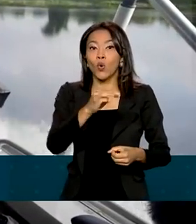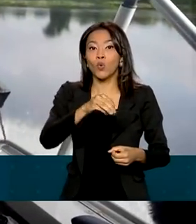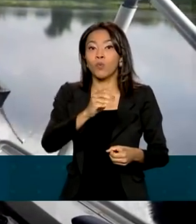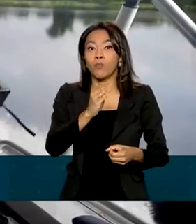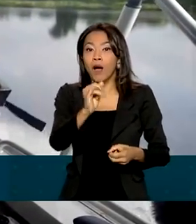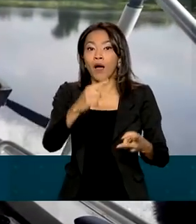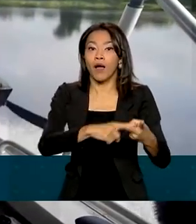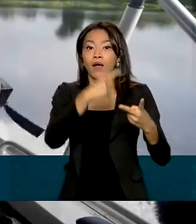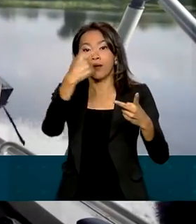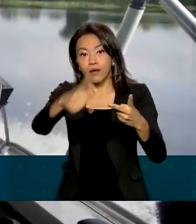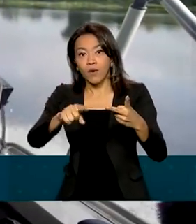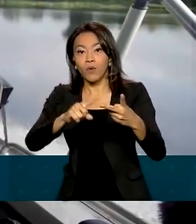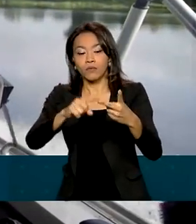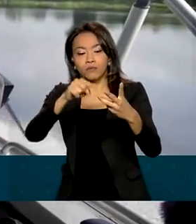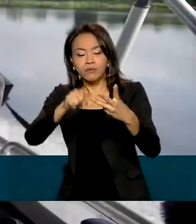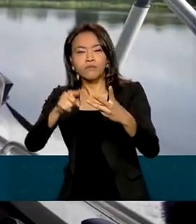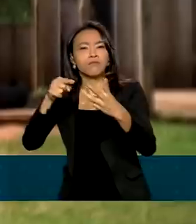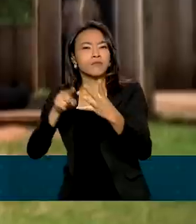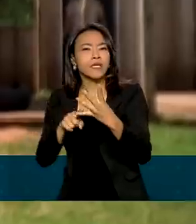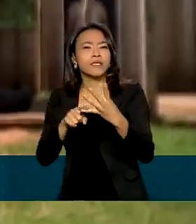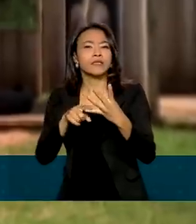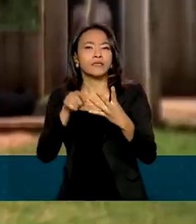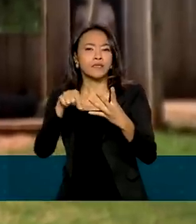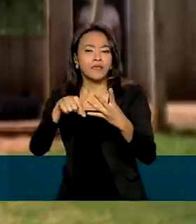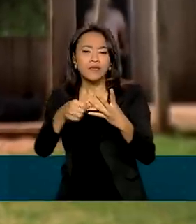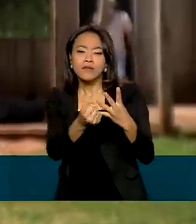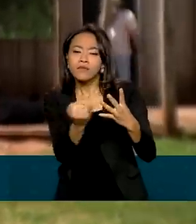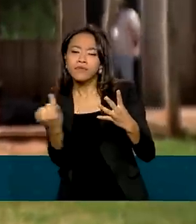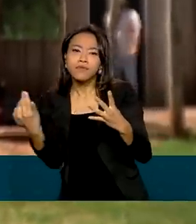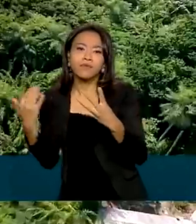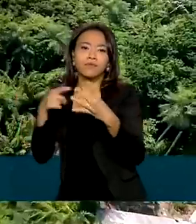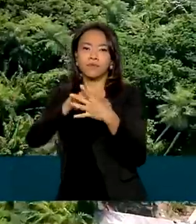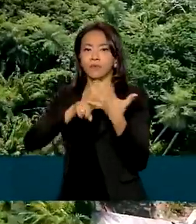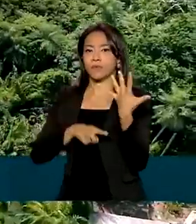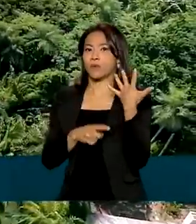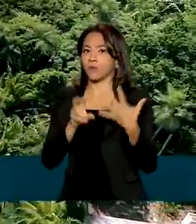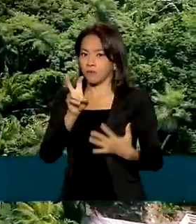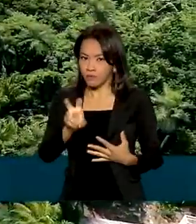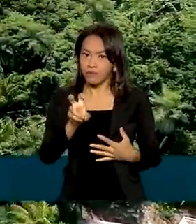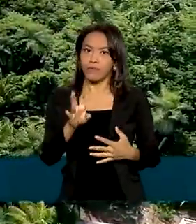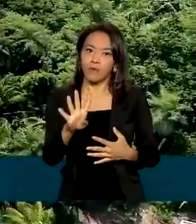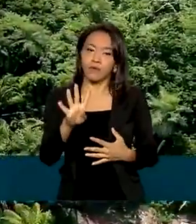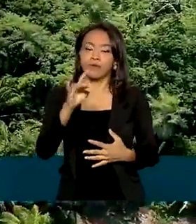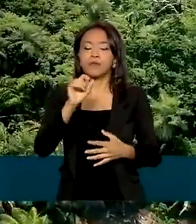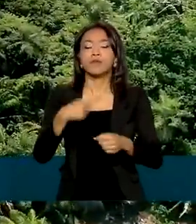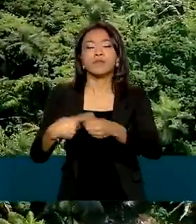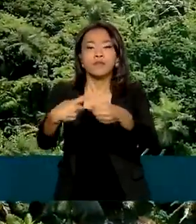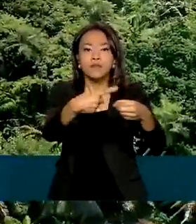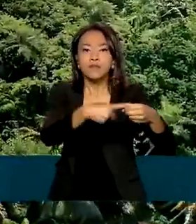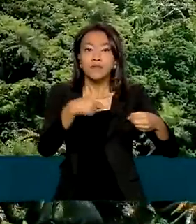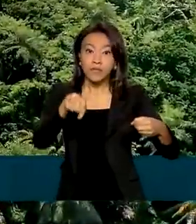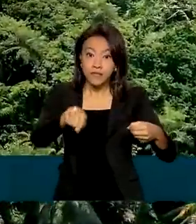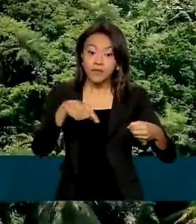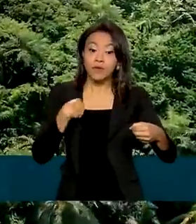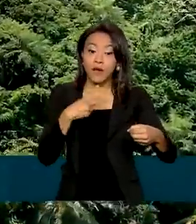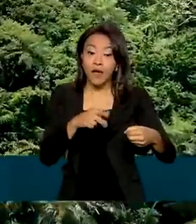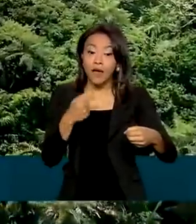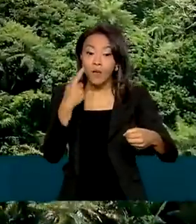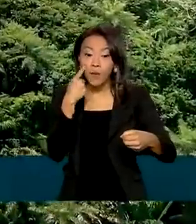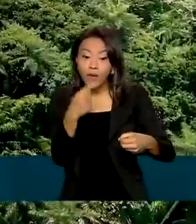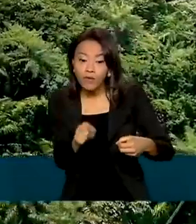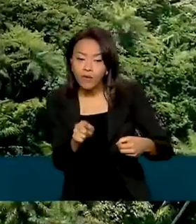Coxim, Ladário, Porto Murtinho, Rio Verde e Miranda. O programa foi criado levando em conta a